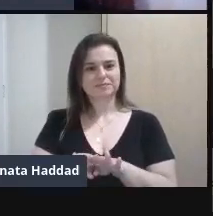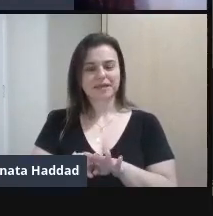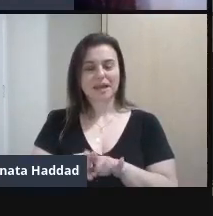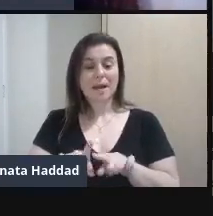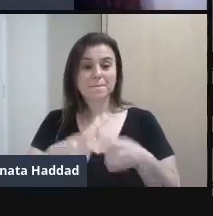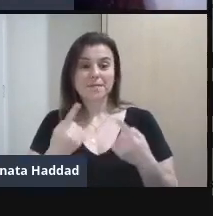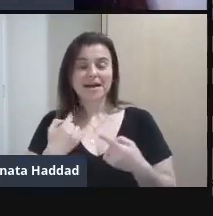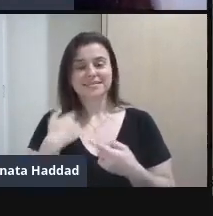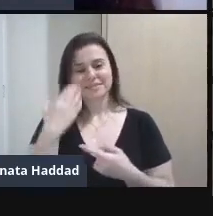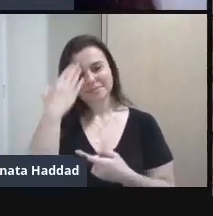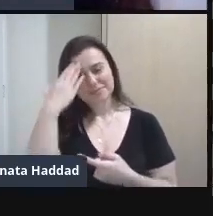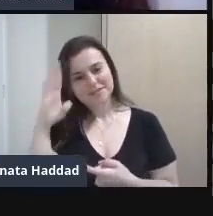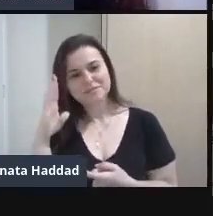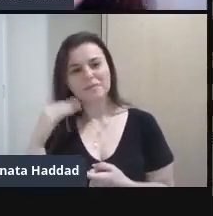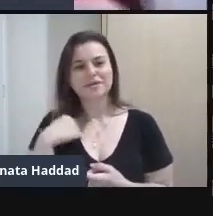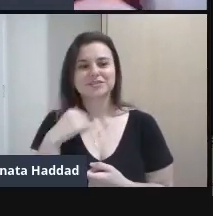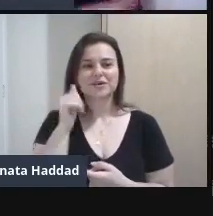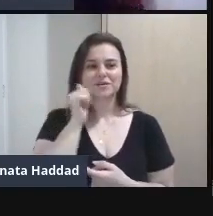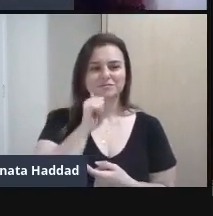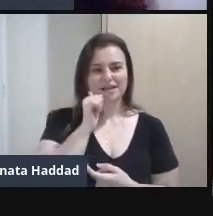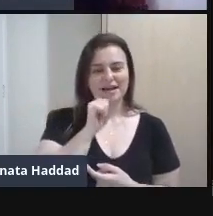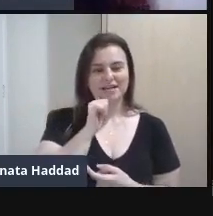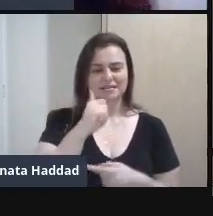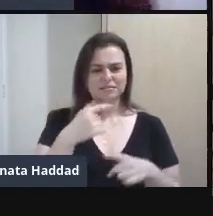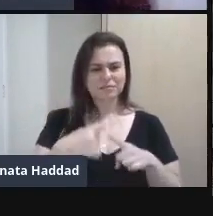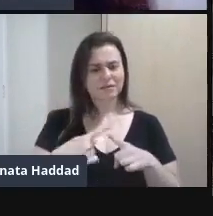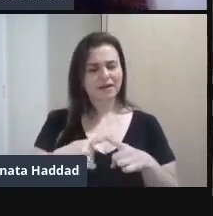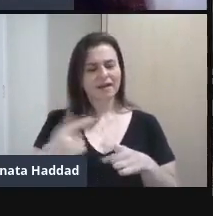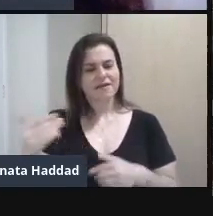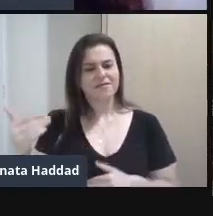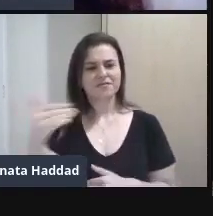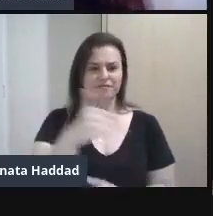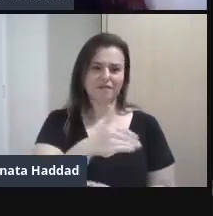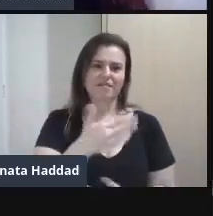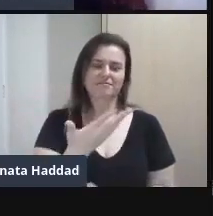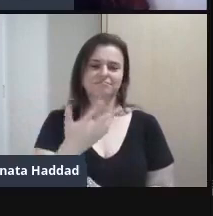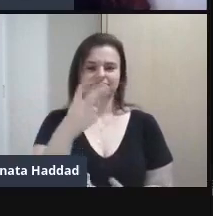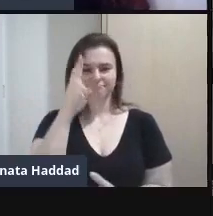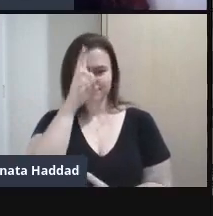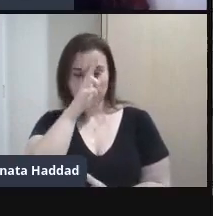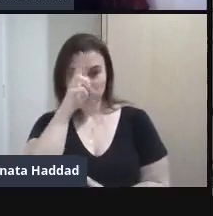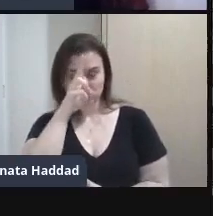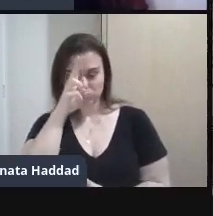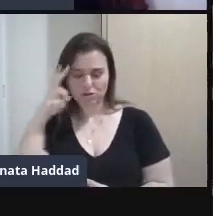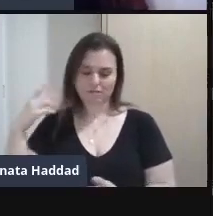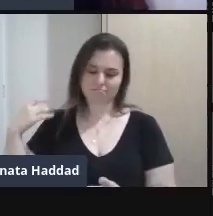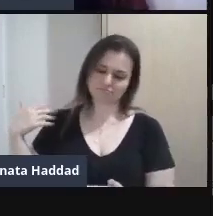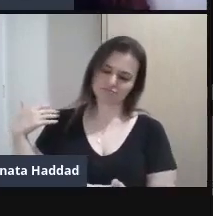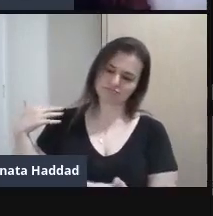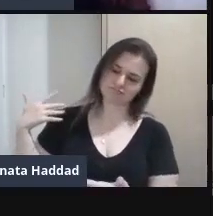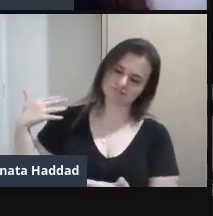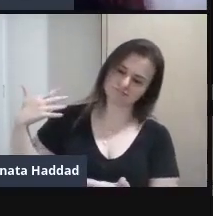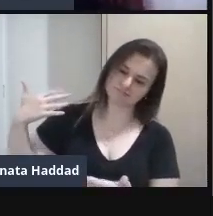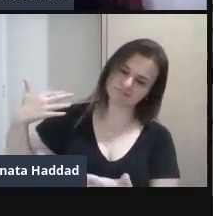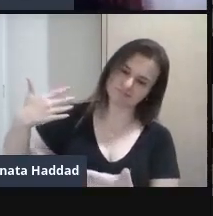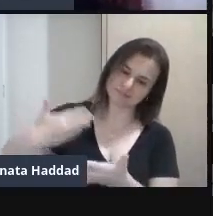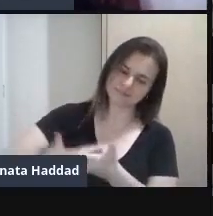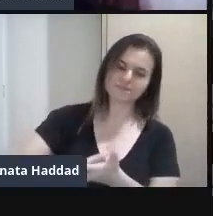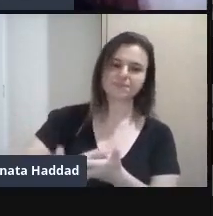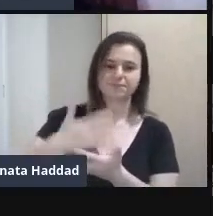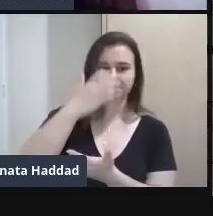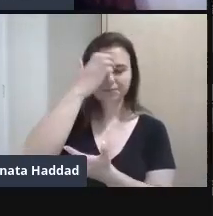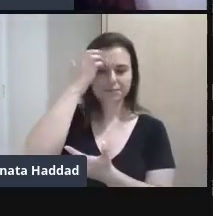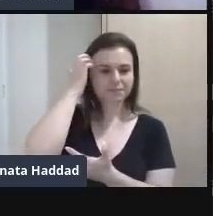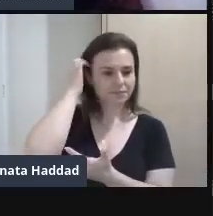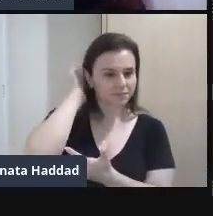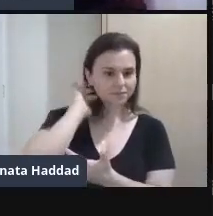principalmente Das mulheres Porque a gente Vem de um histórico Muito Muito discrepante Muito distante Como eu falei